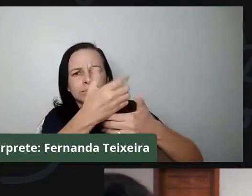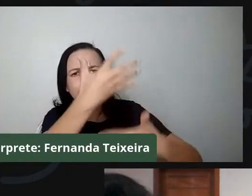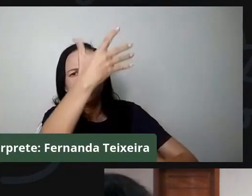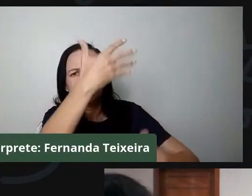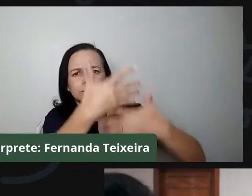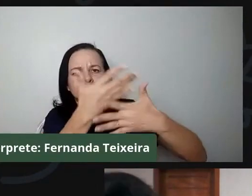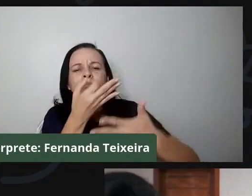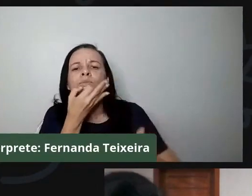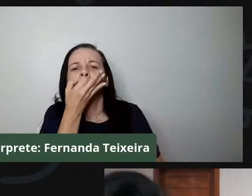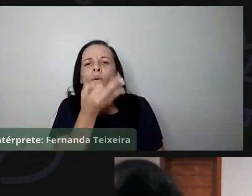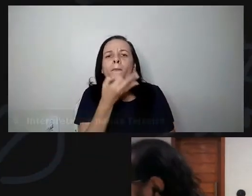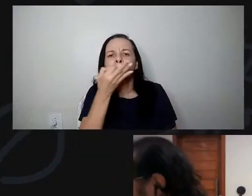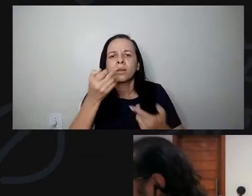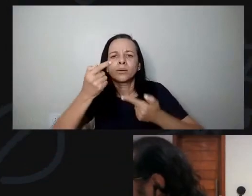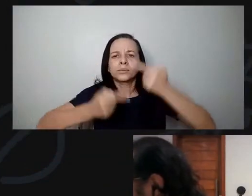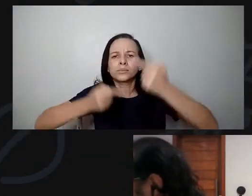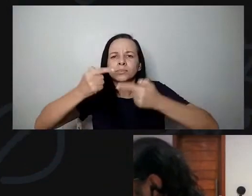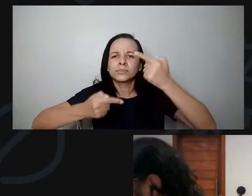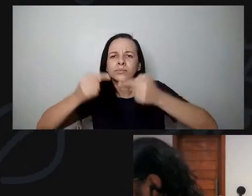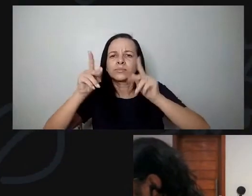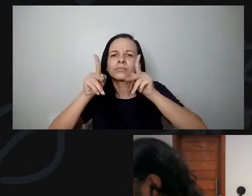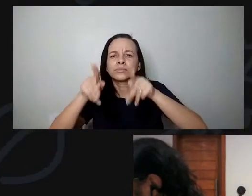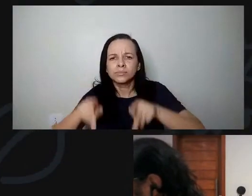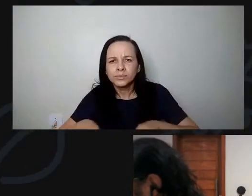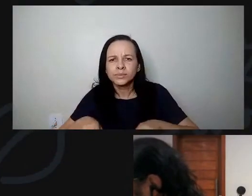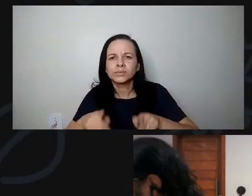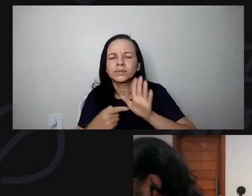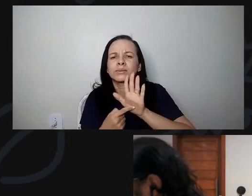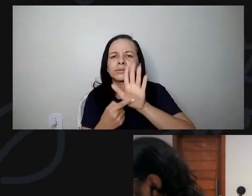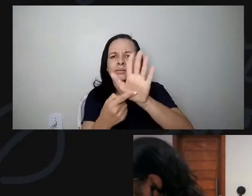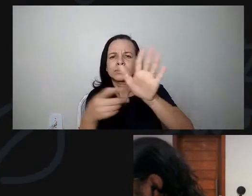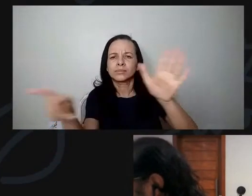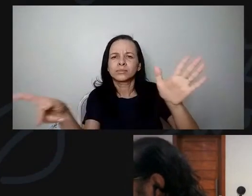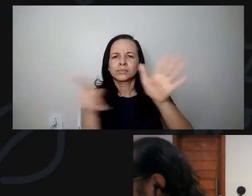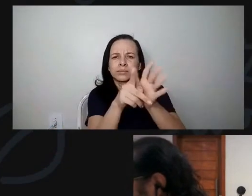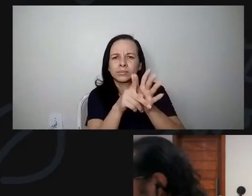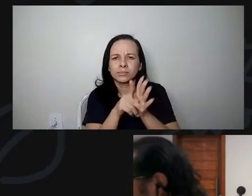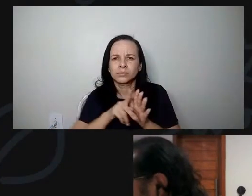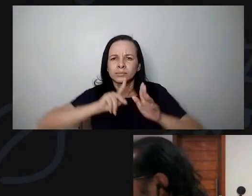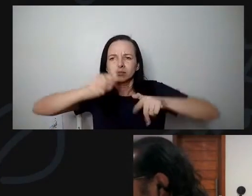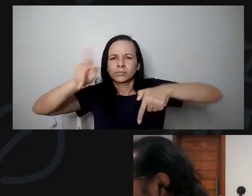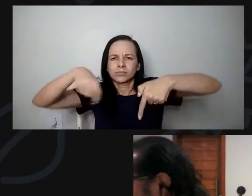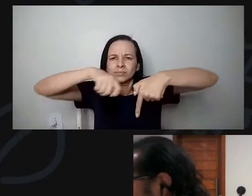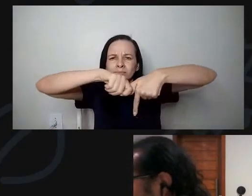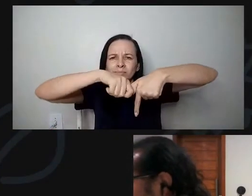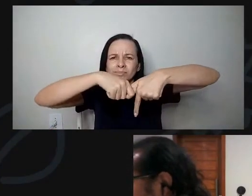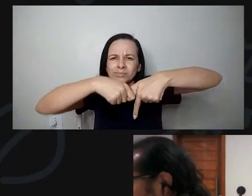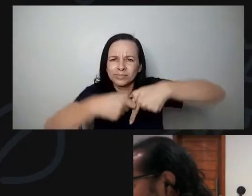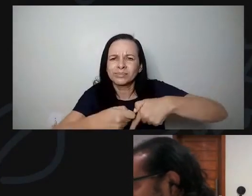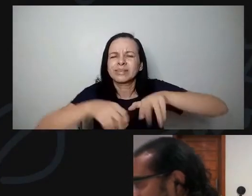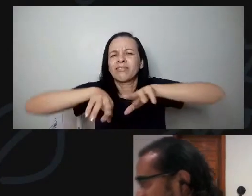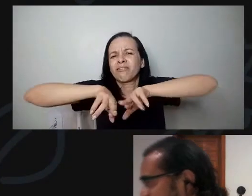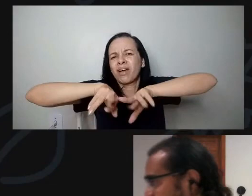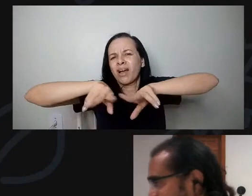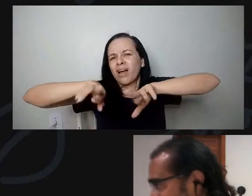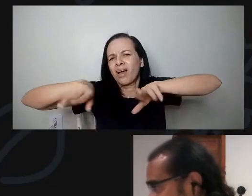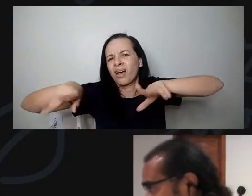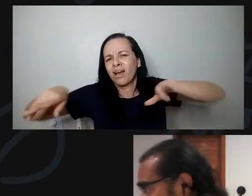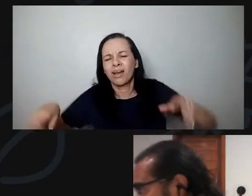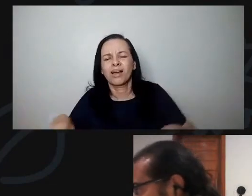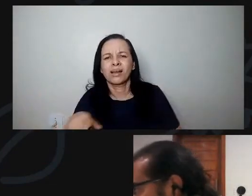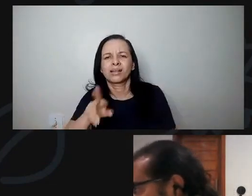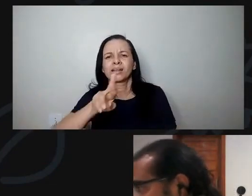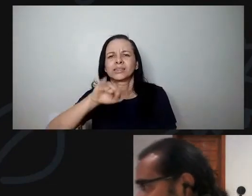transparentes, políticas voltadas para comunidades quilombolas, ribeirinhas, indígenas, essas que são verdadeiras guardiãs da natureza.